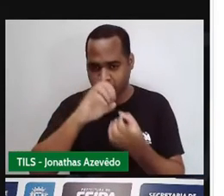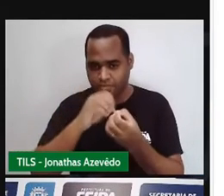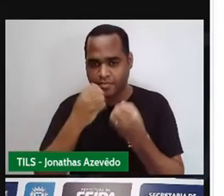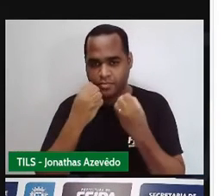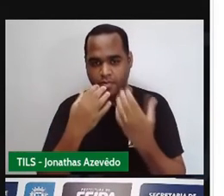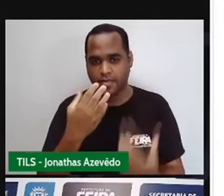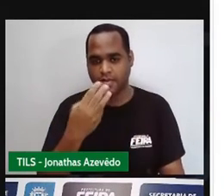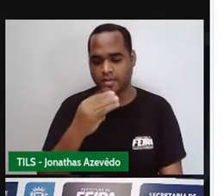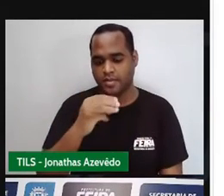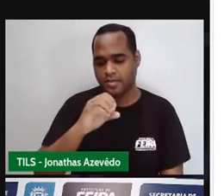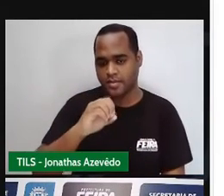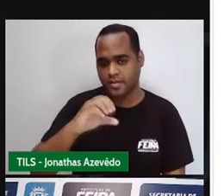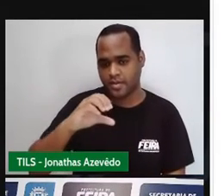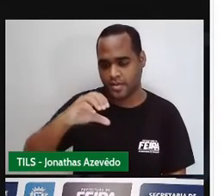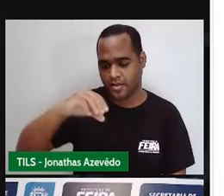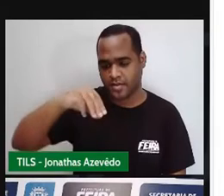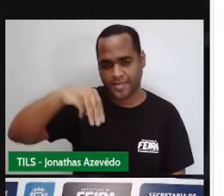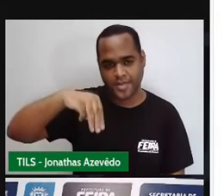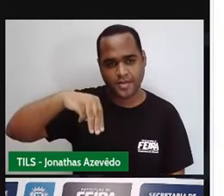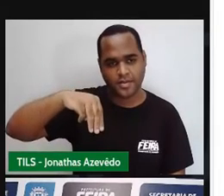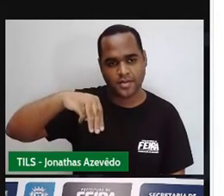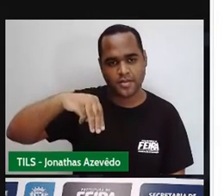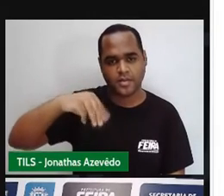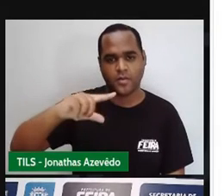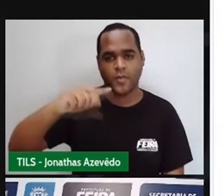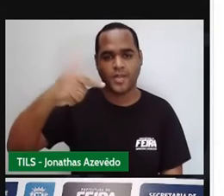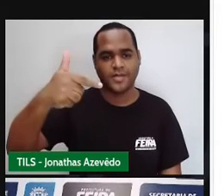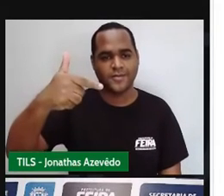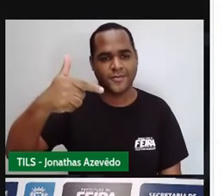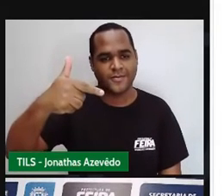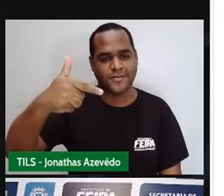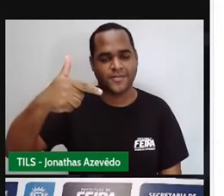centímetros quadrados.